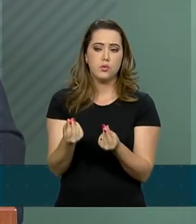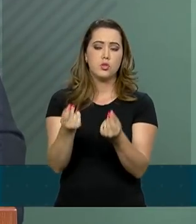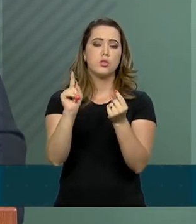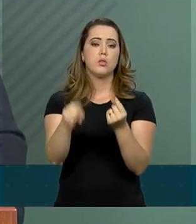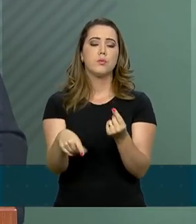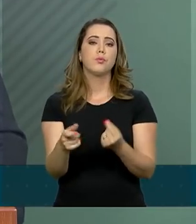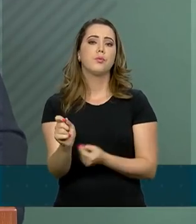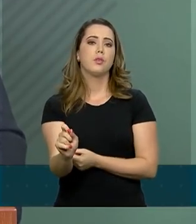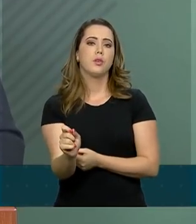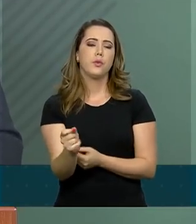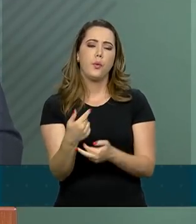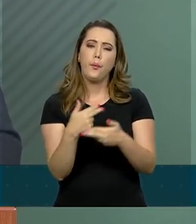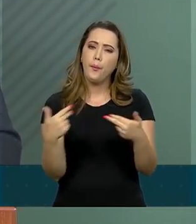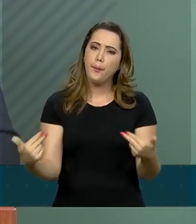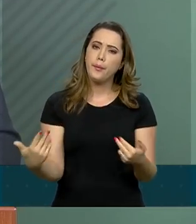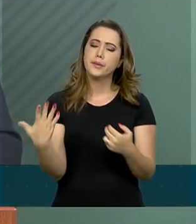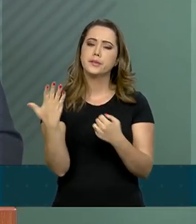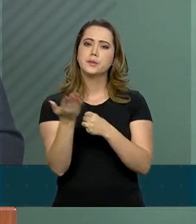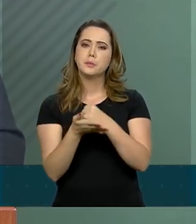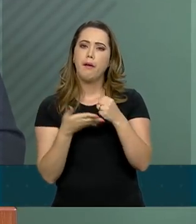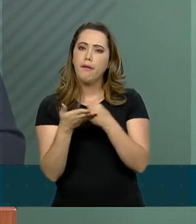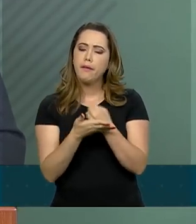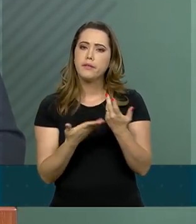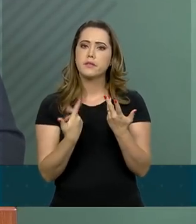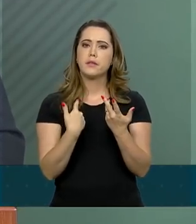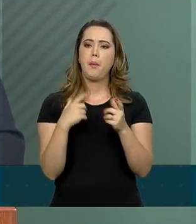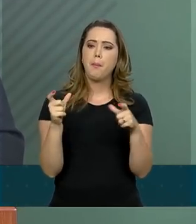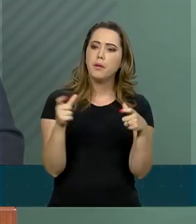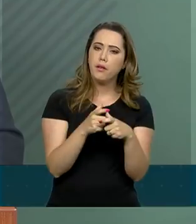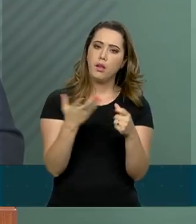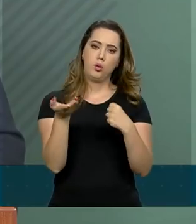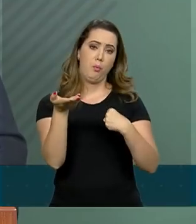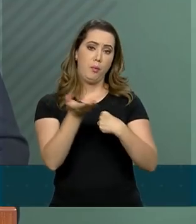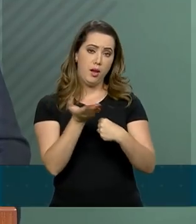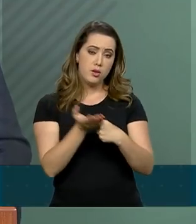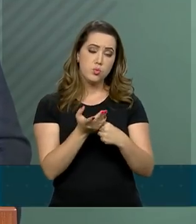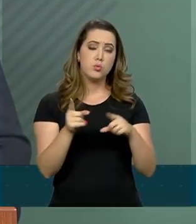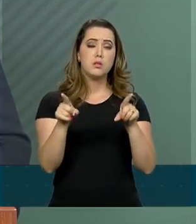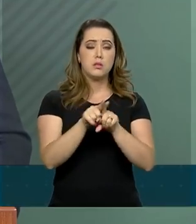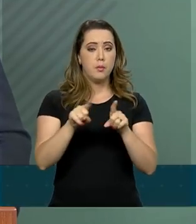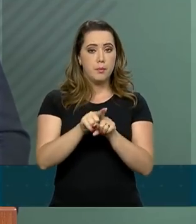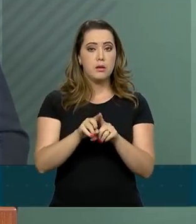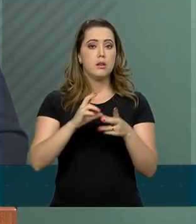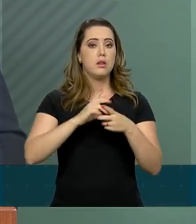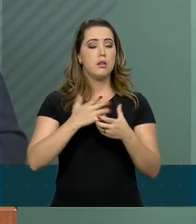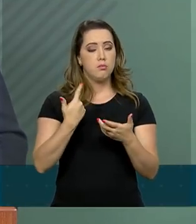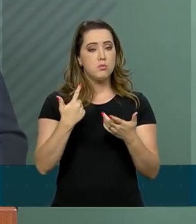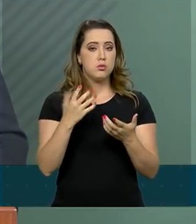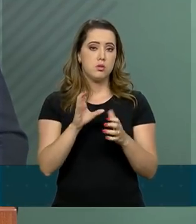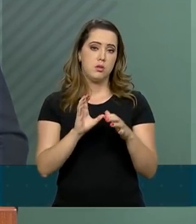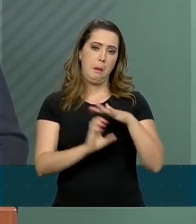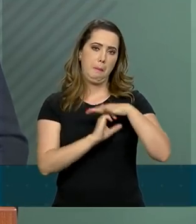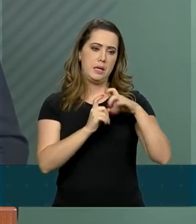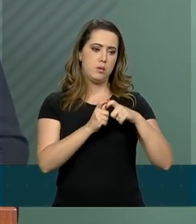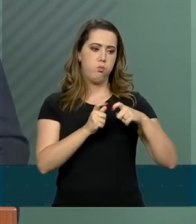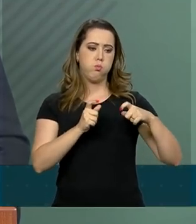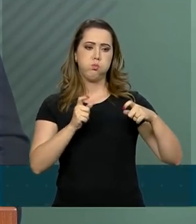de pequeno e médio porte, mas também atendem a grandes investidores.